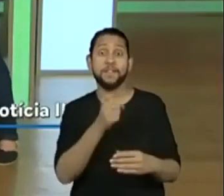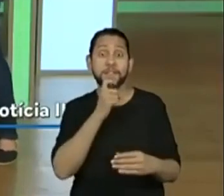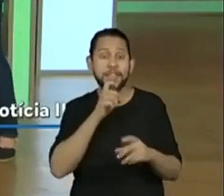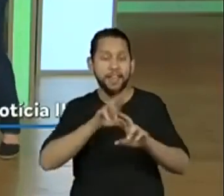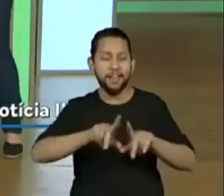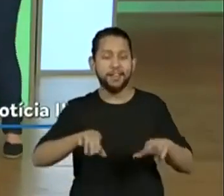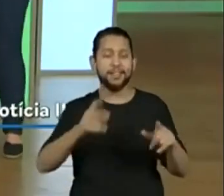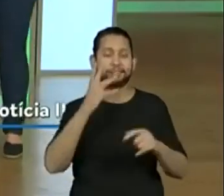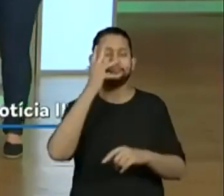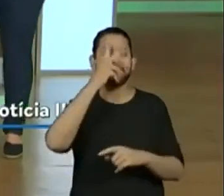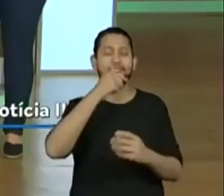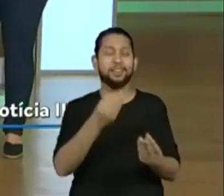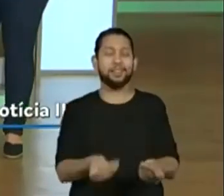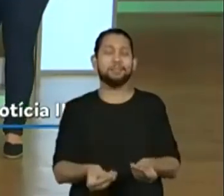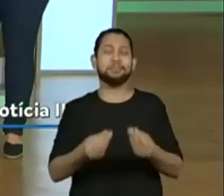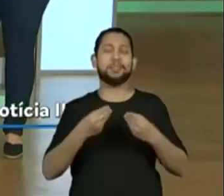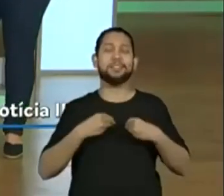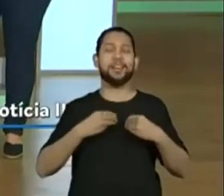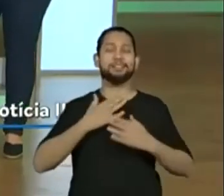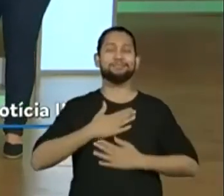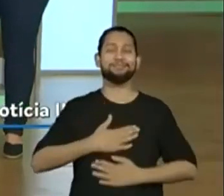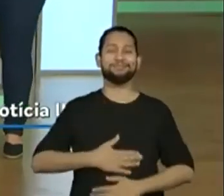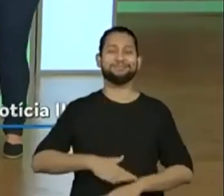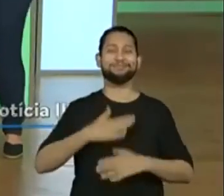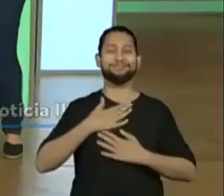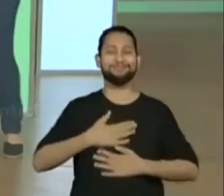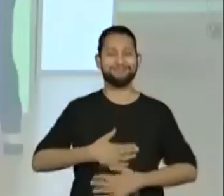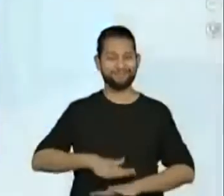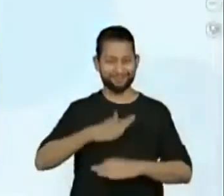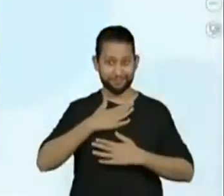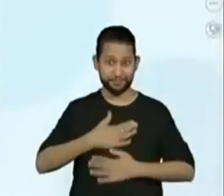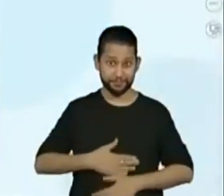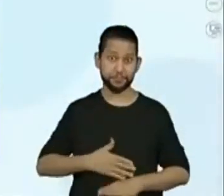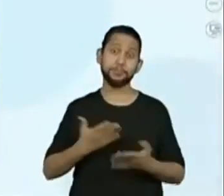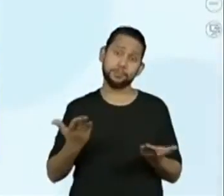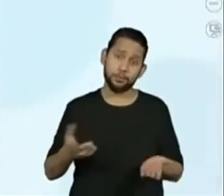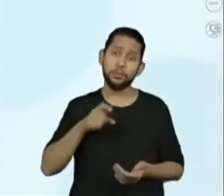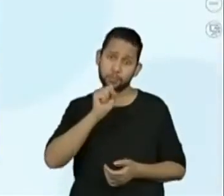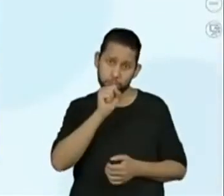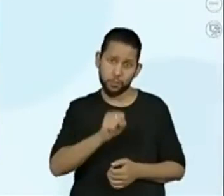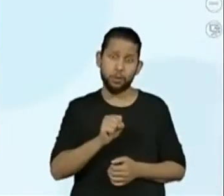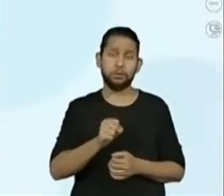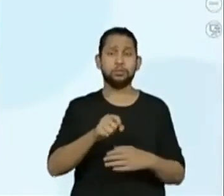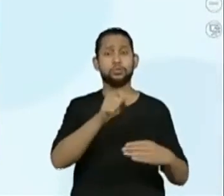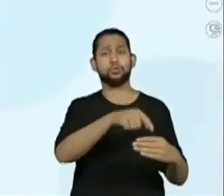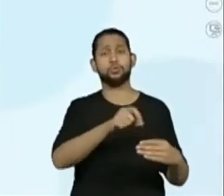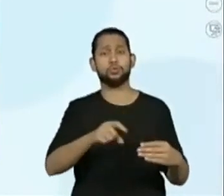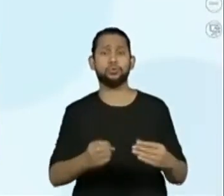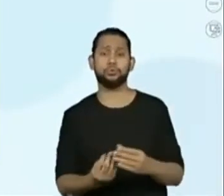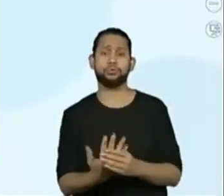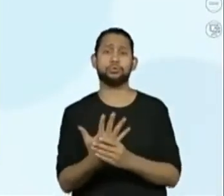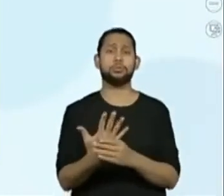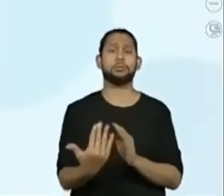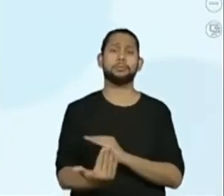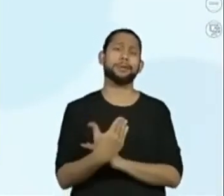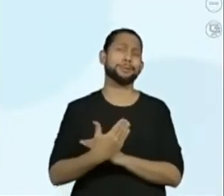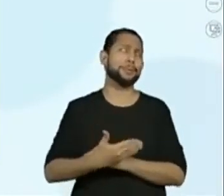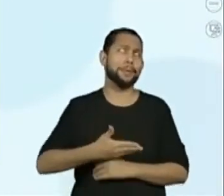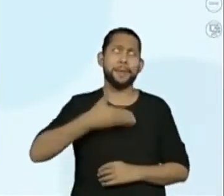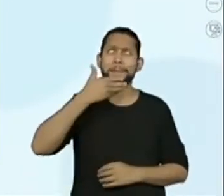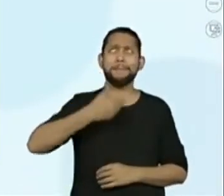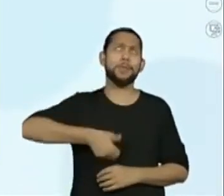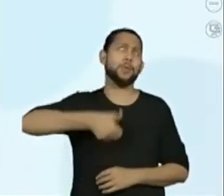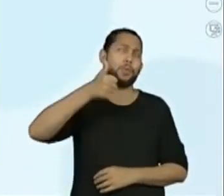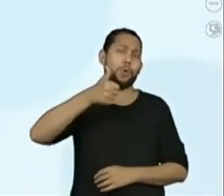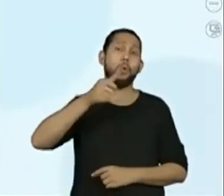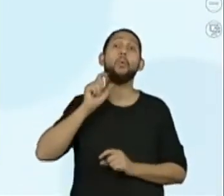Ele complementa aí, né? Então, você pode investir na jardinagem, que é mais eficiente que oito sessões de meditação.